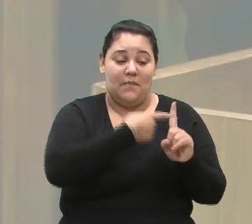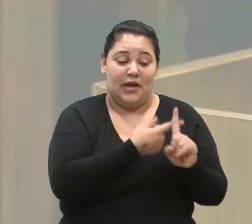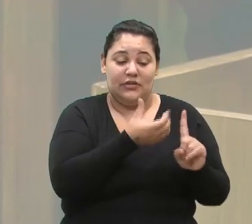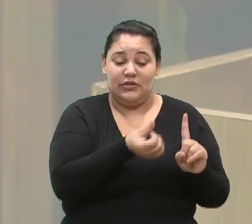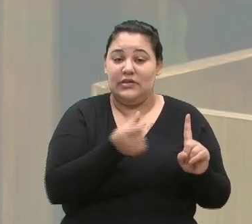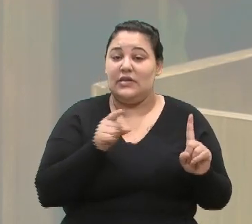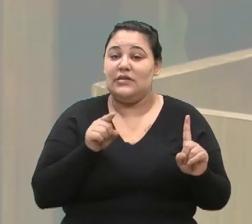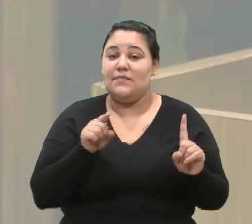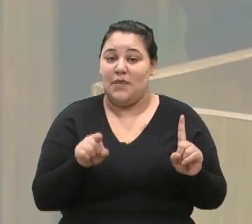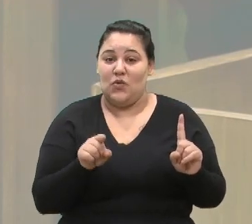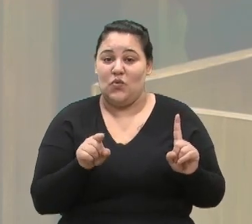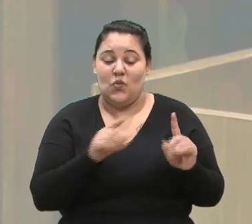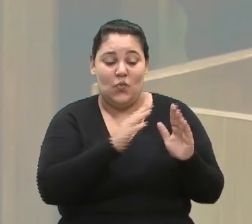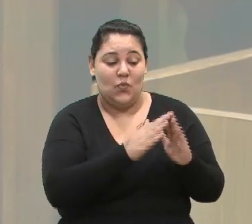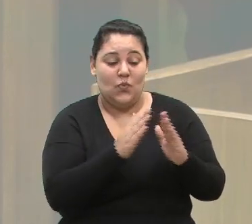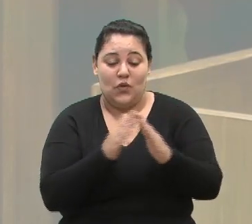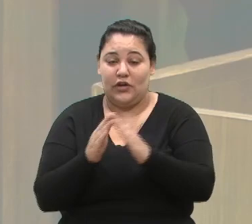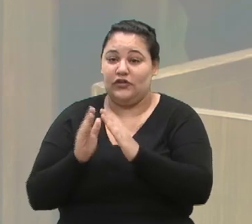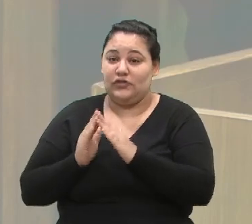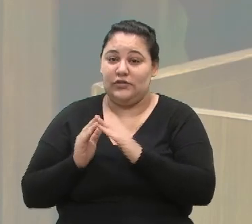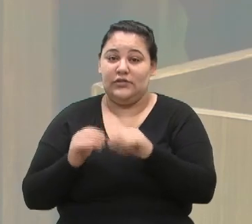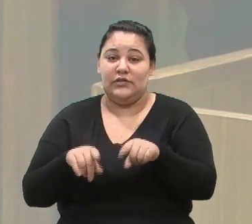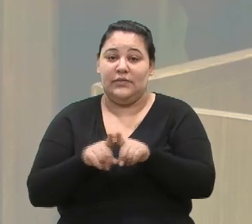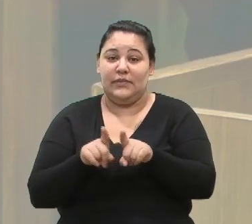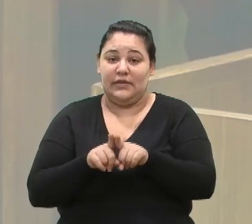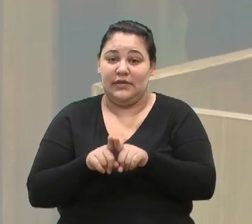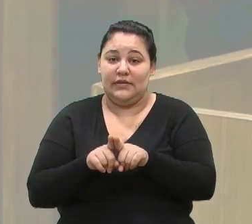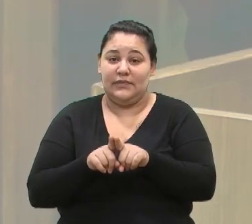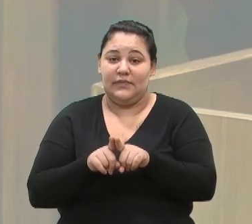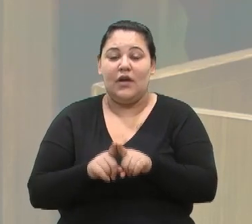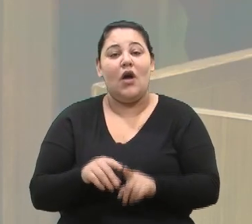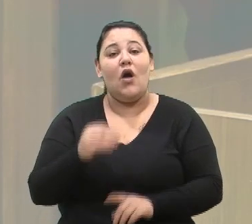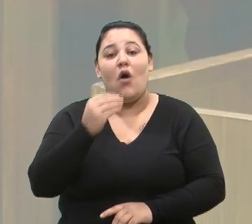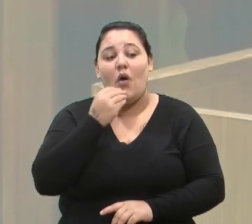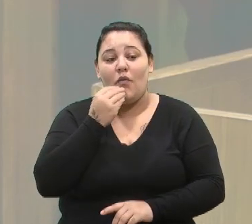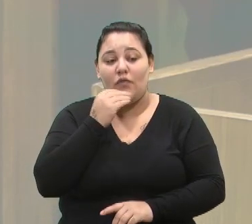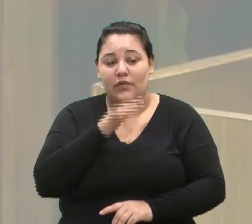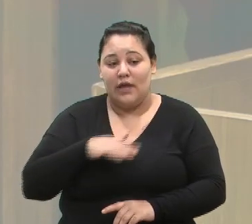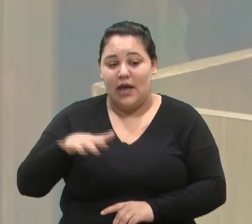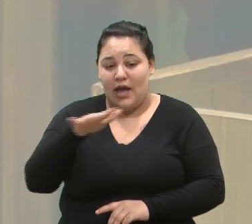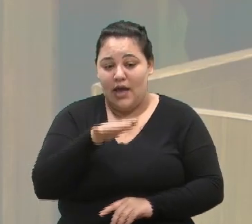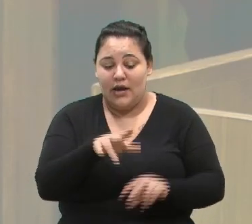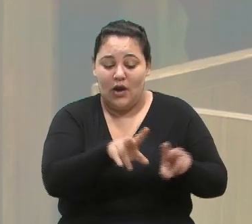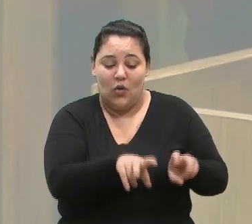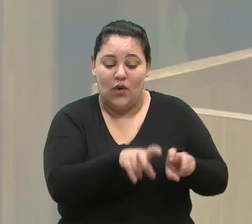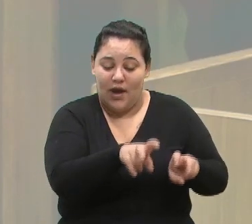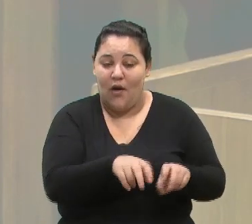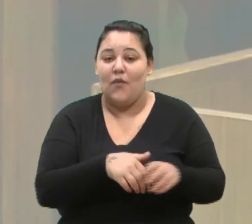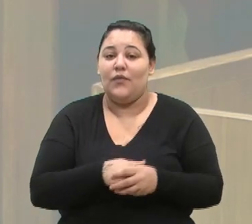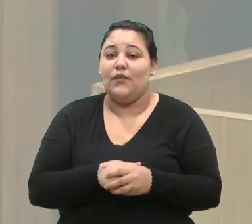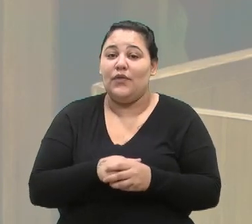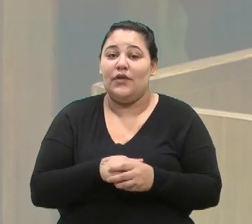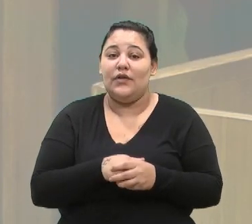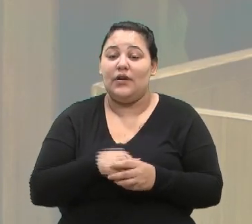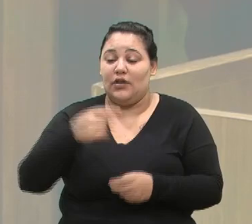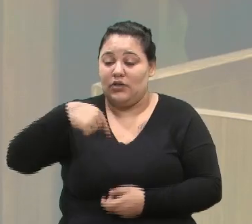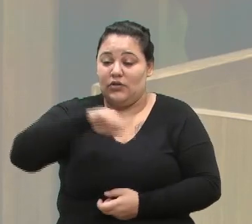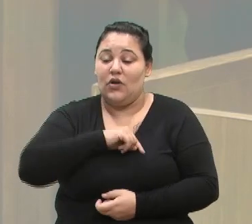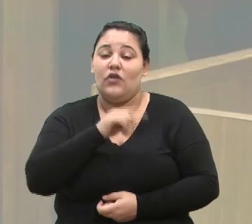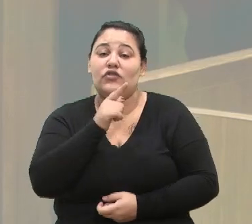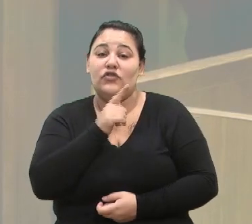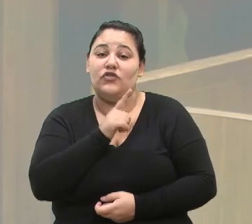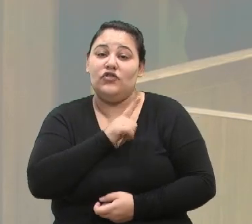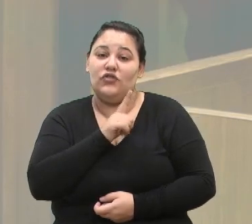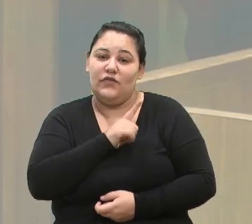moradias. Mais, no rural. E nós tivemos...